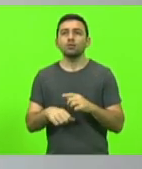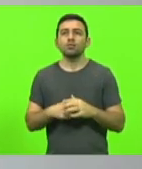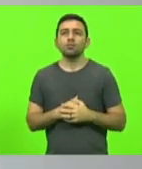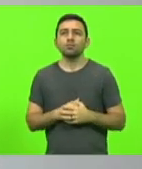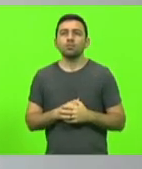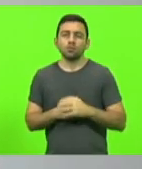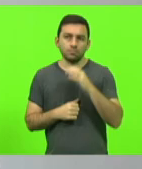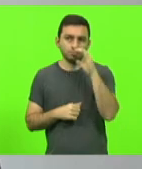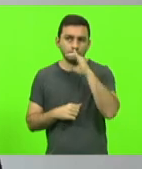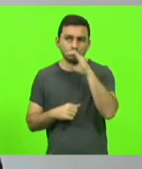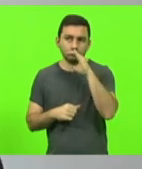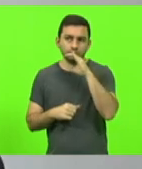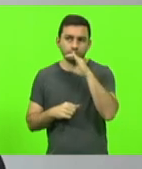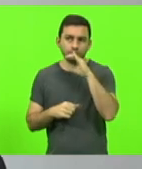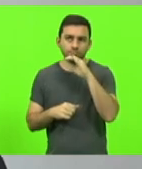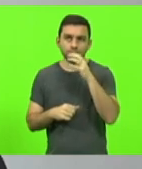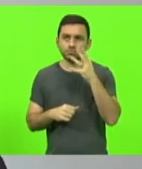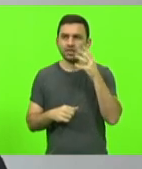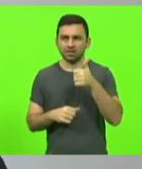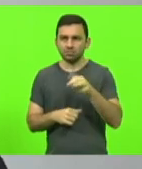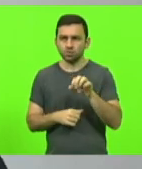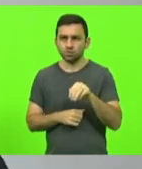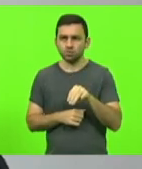breve comunicações, não é 10 minutos?